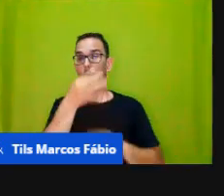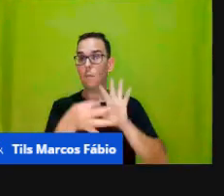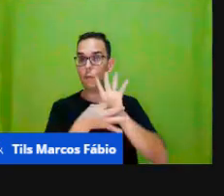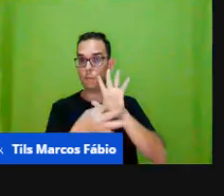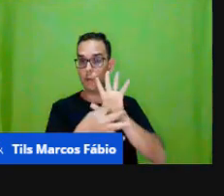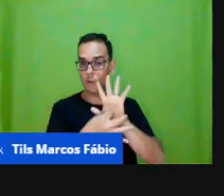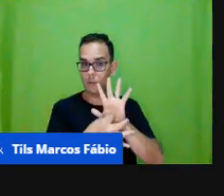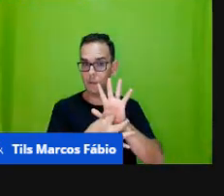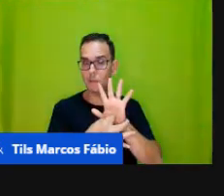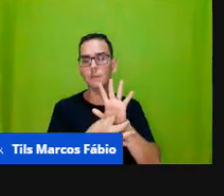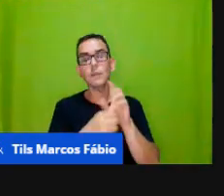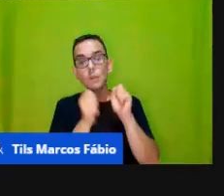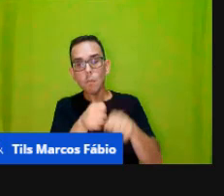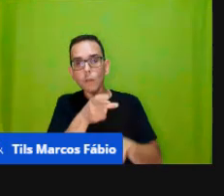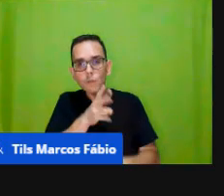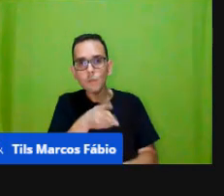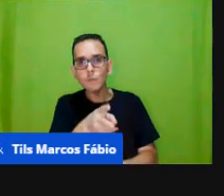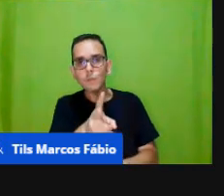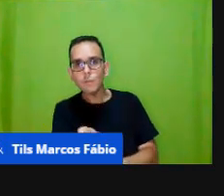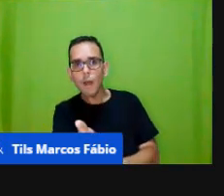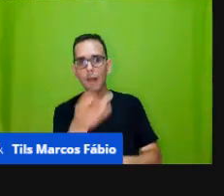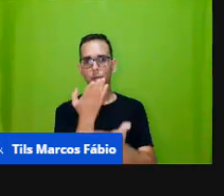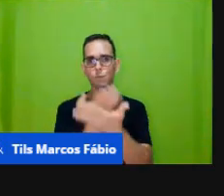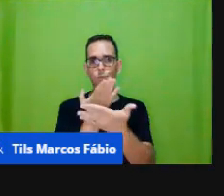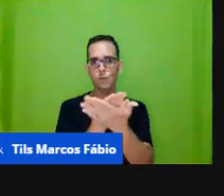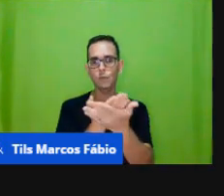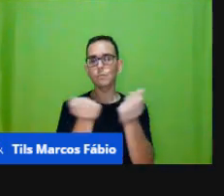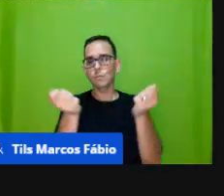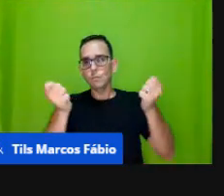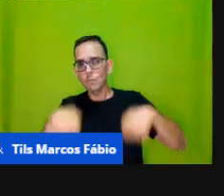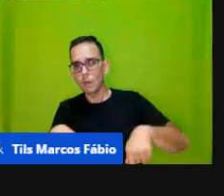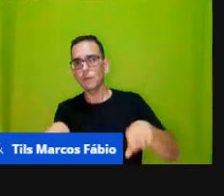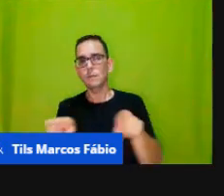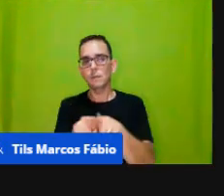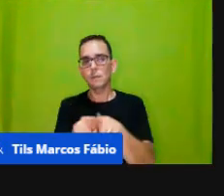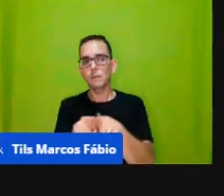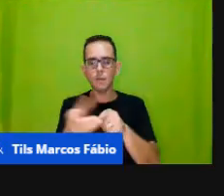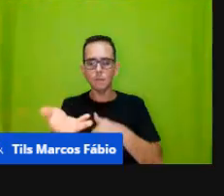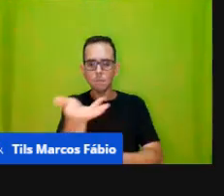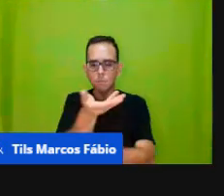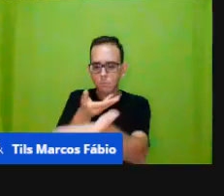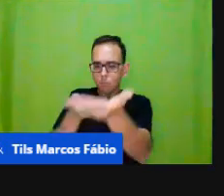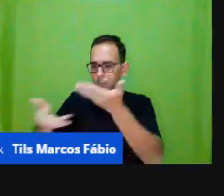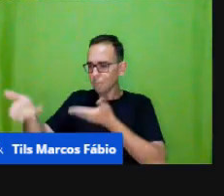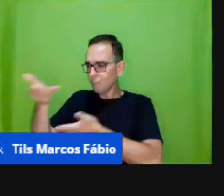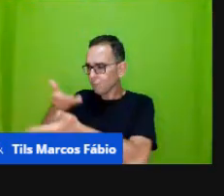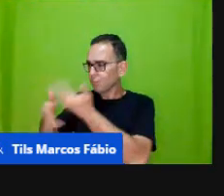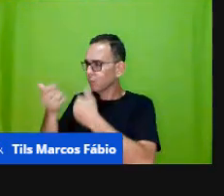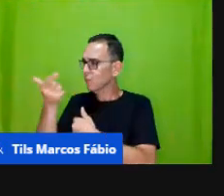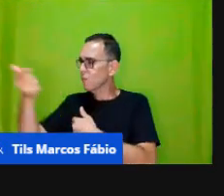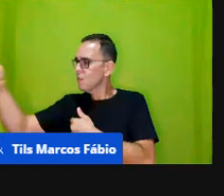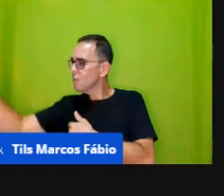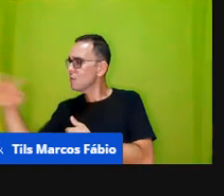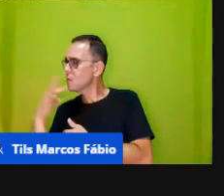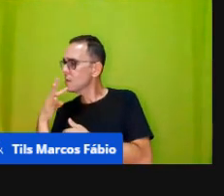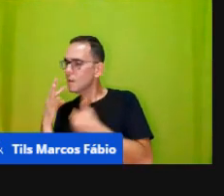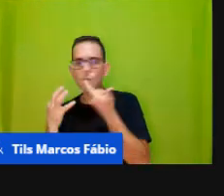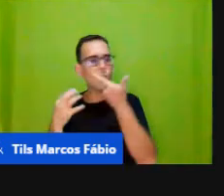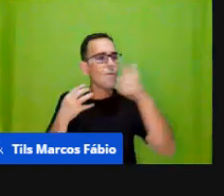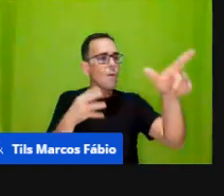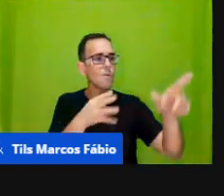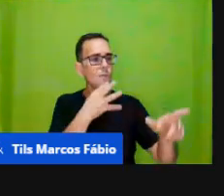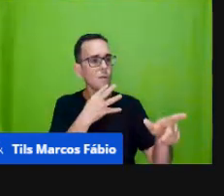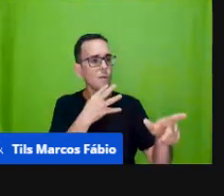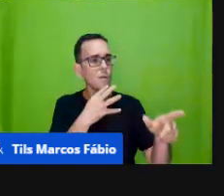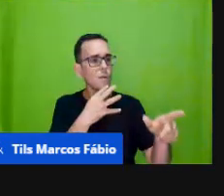tenham uma continuidade, elas precisam ser propostas que façam relações, né, com outros conhecimentos que podem